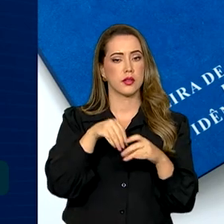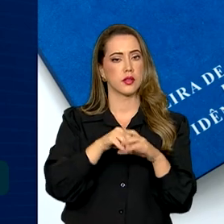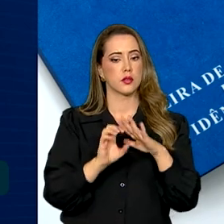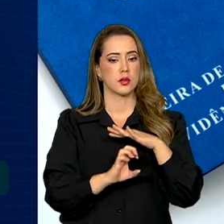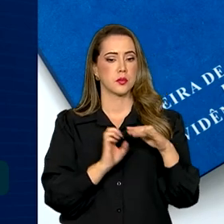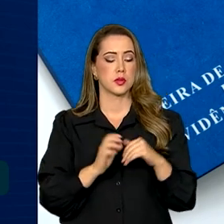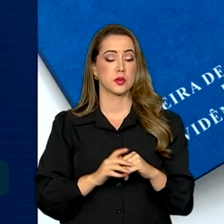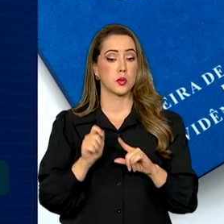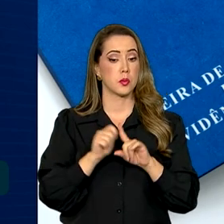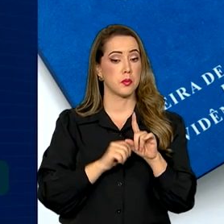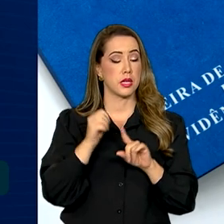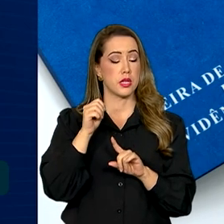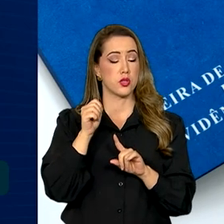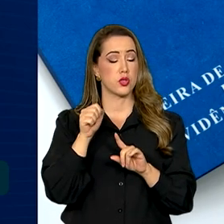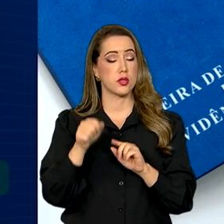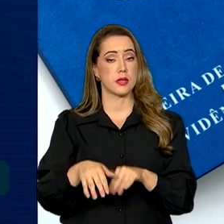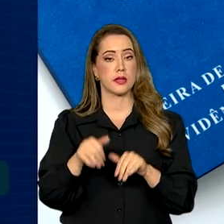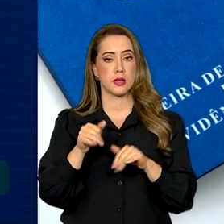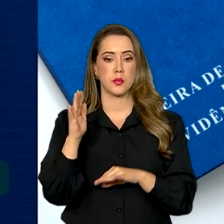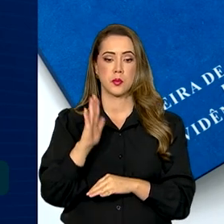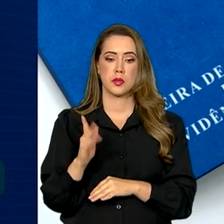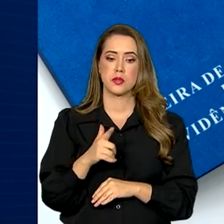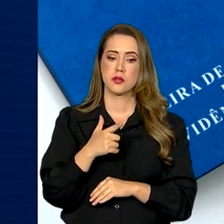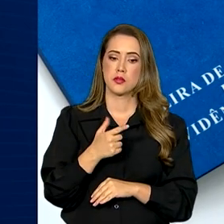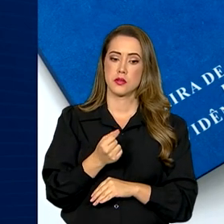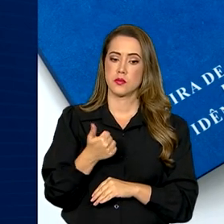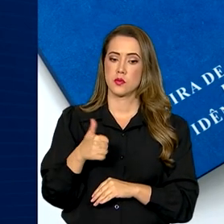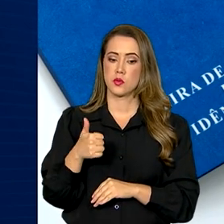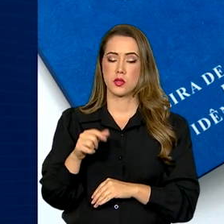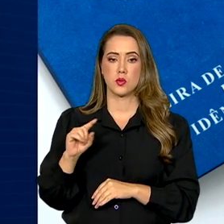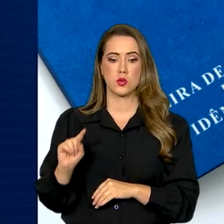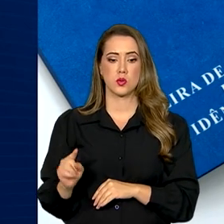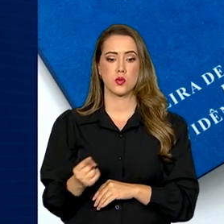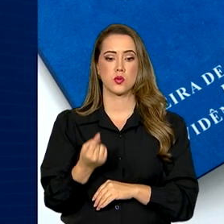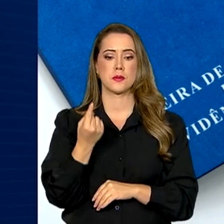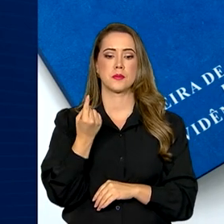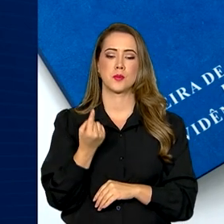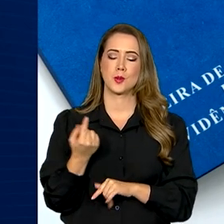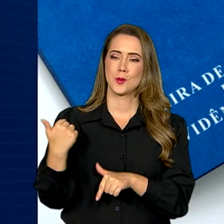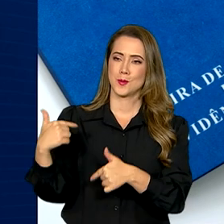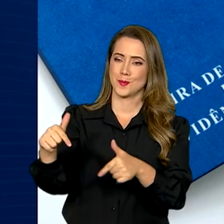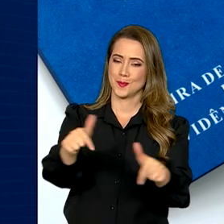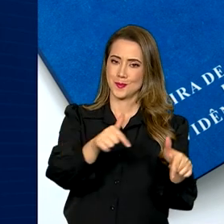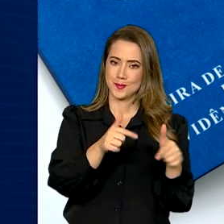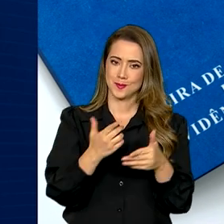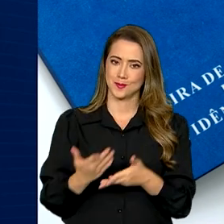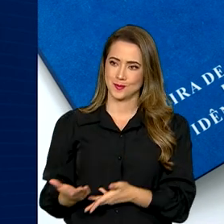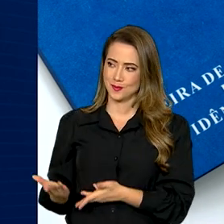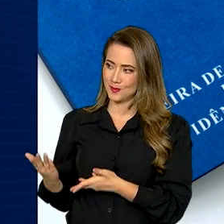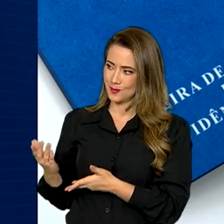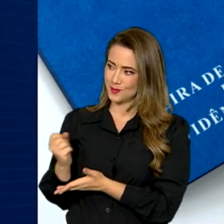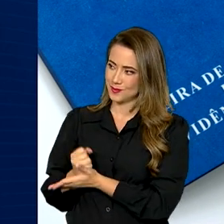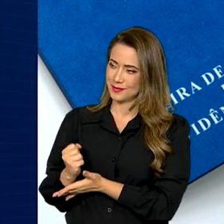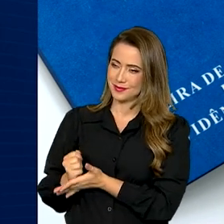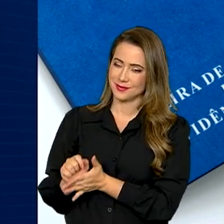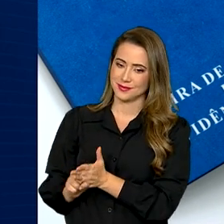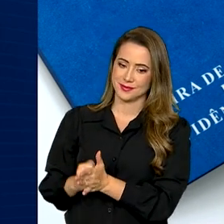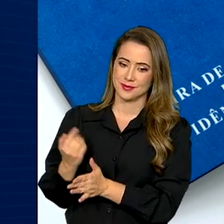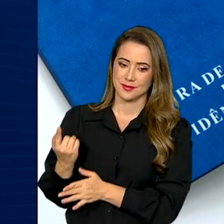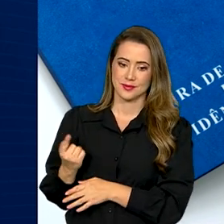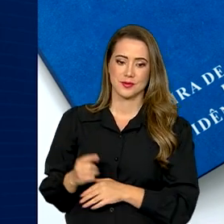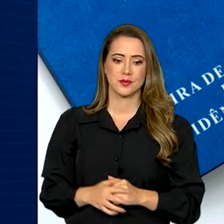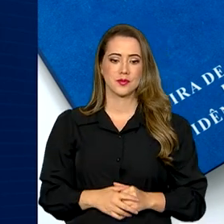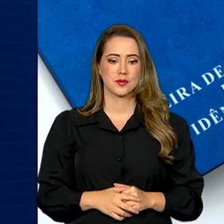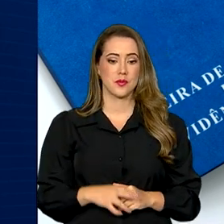setembro, o Brasil gerou 211 mil 764 postos de trabalho com carteira assinada.